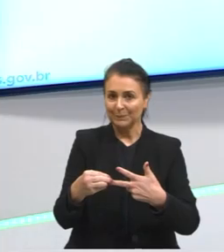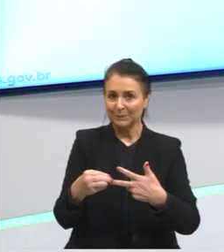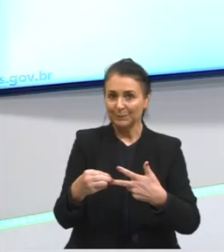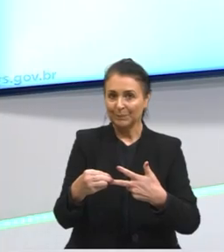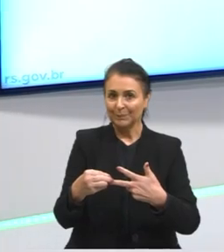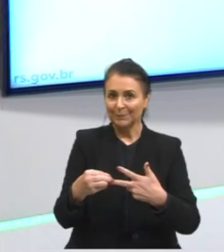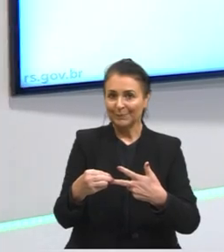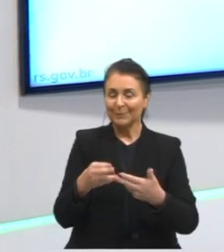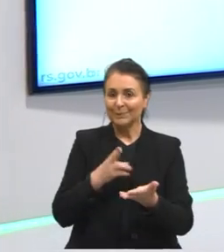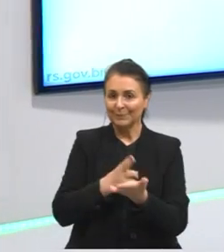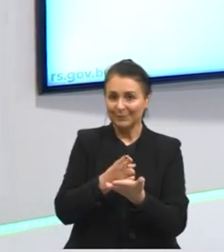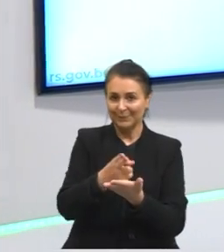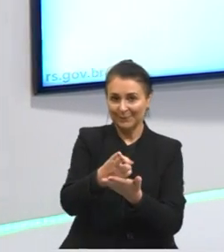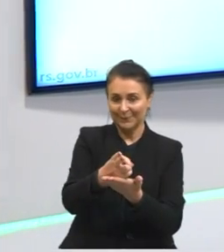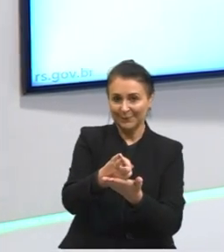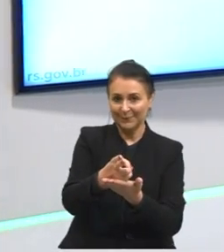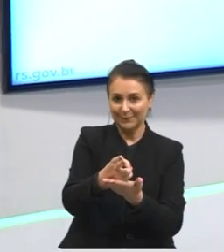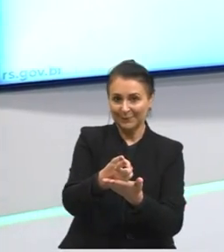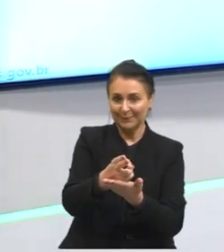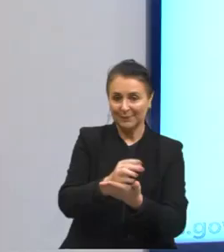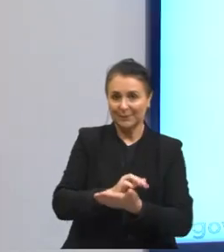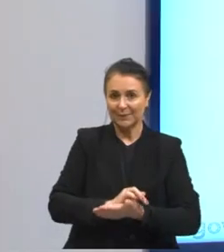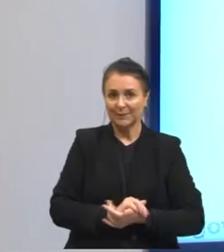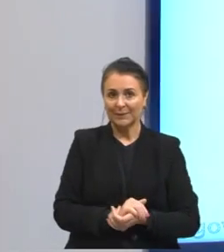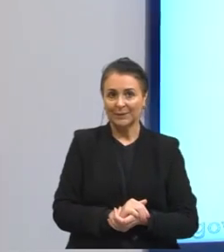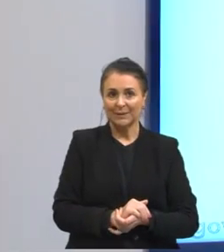Vamos ver aqui, então,